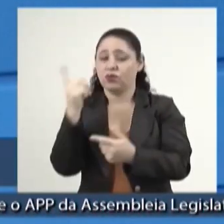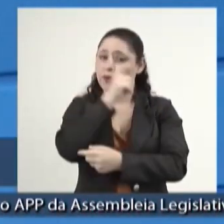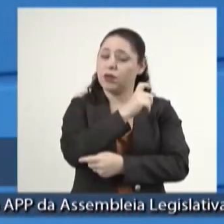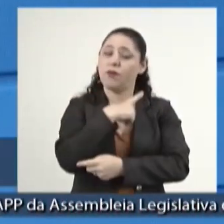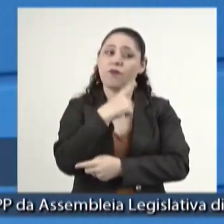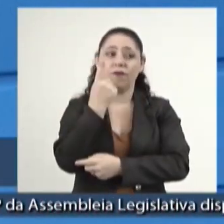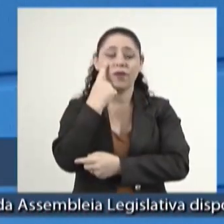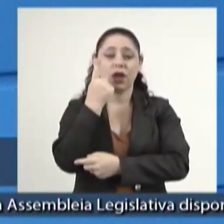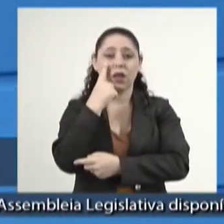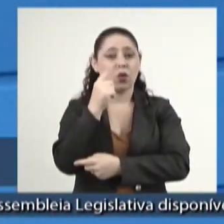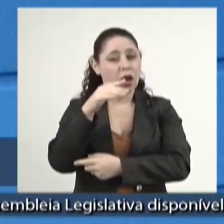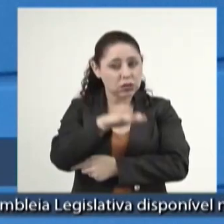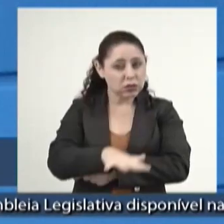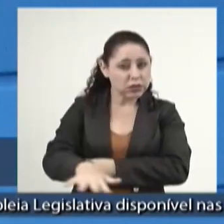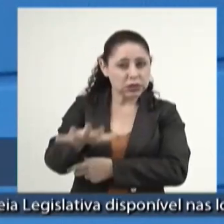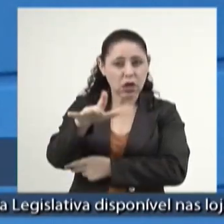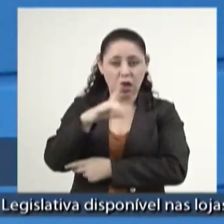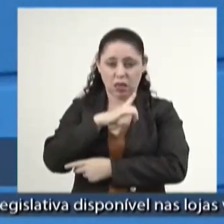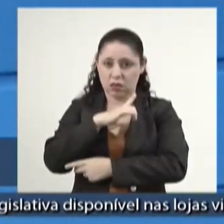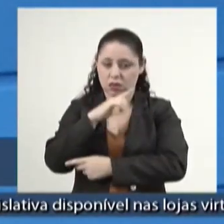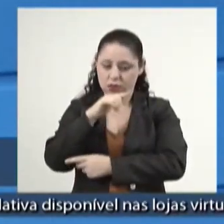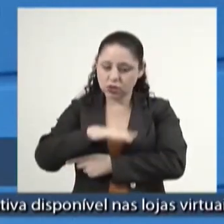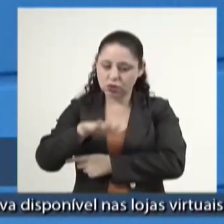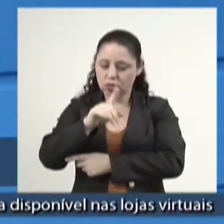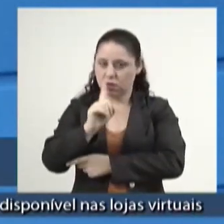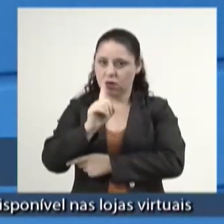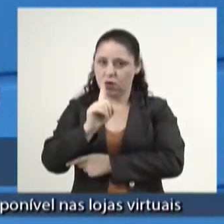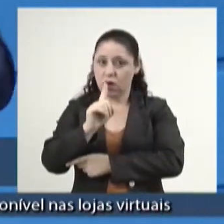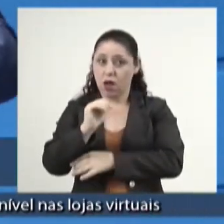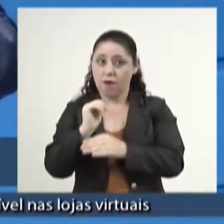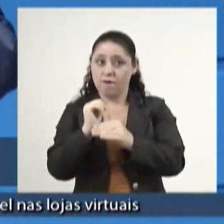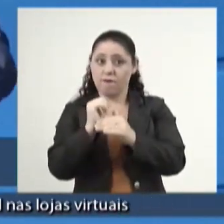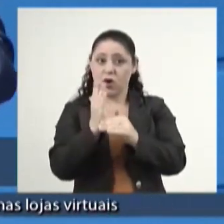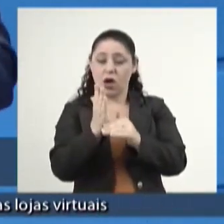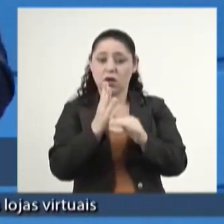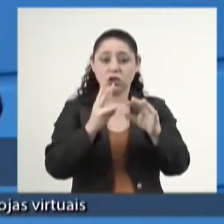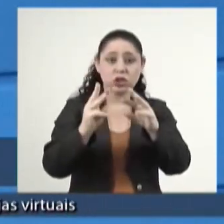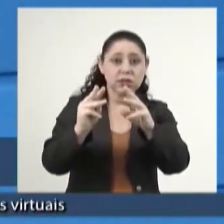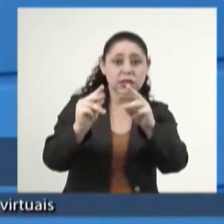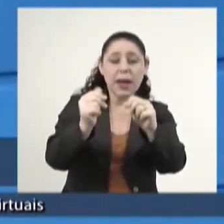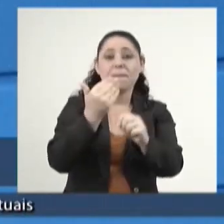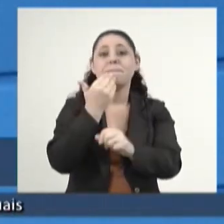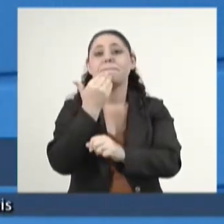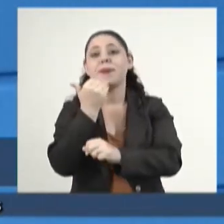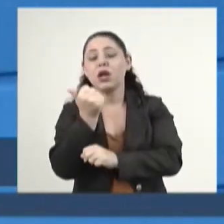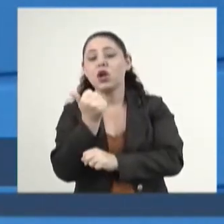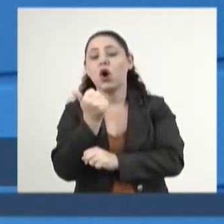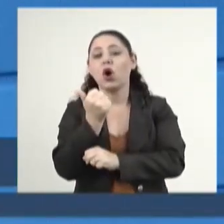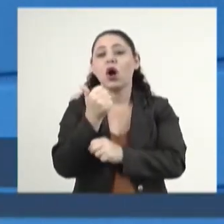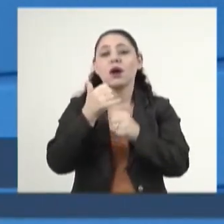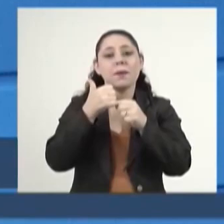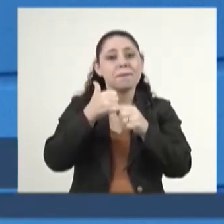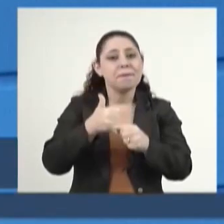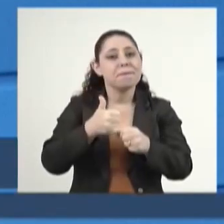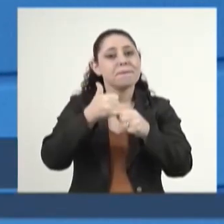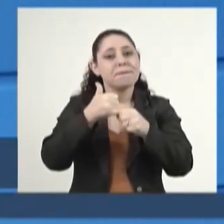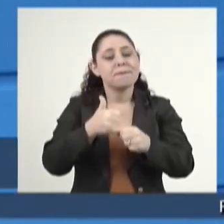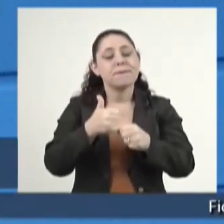e vários arrendatários, não é na região que eu estou dizendo, na região de Terra Melhor, que é a região de Carapó,